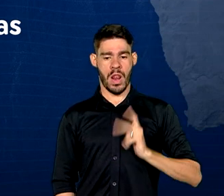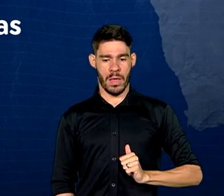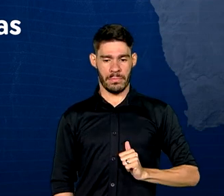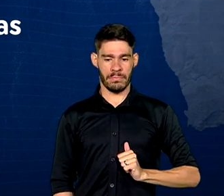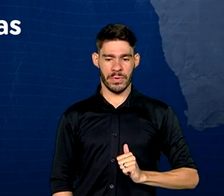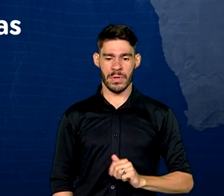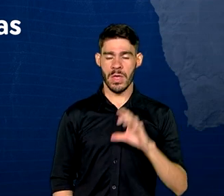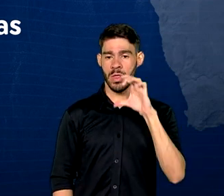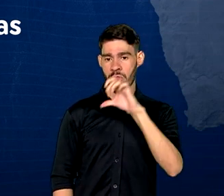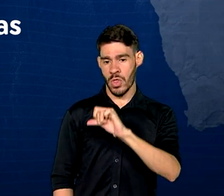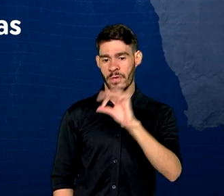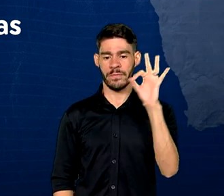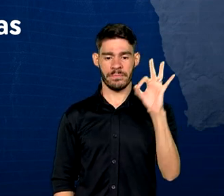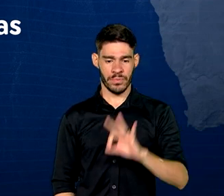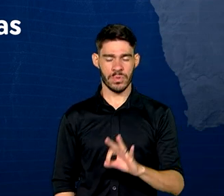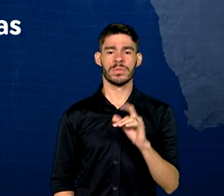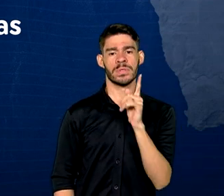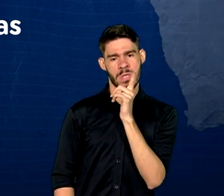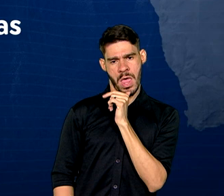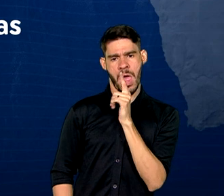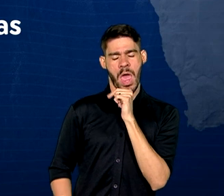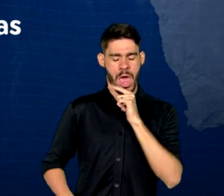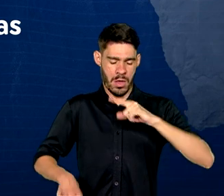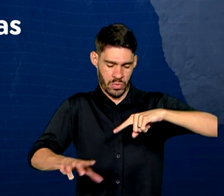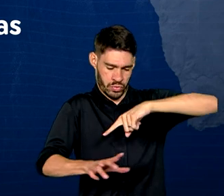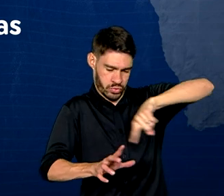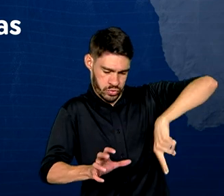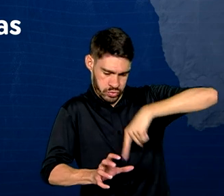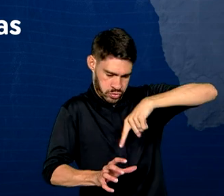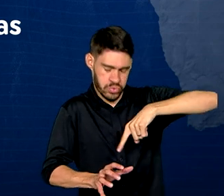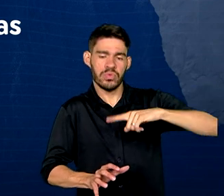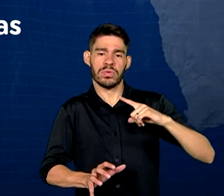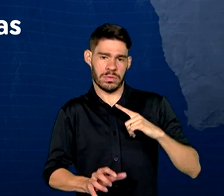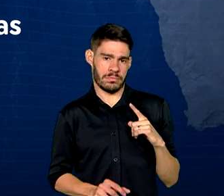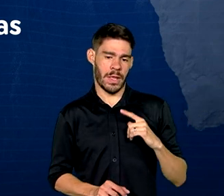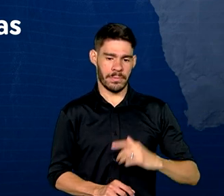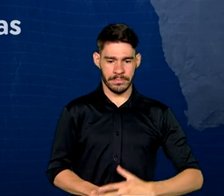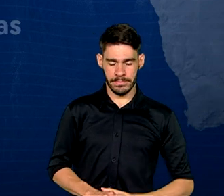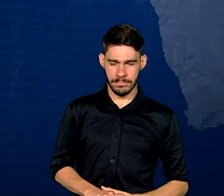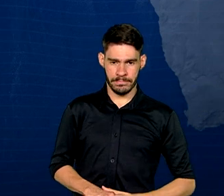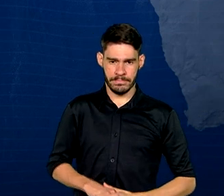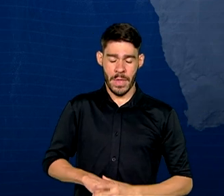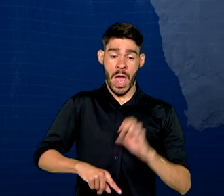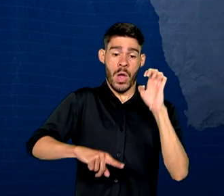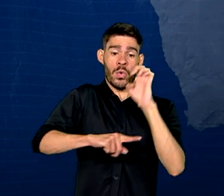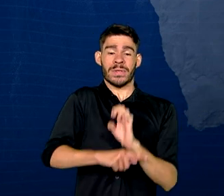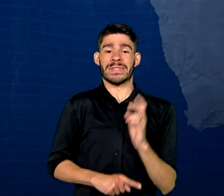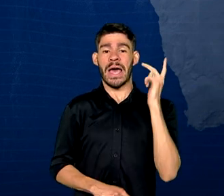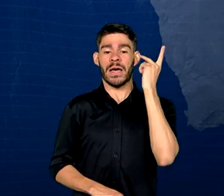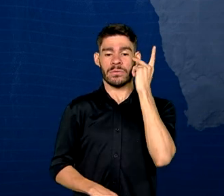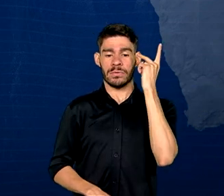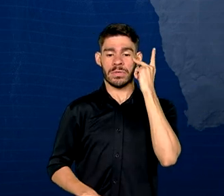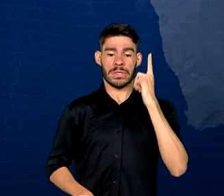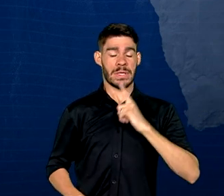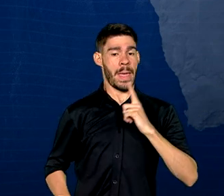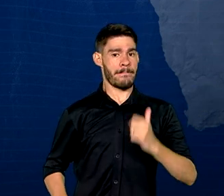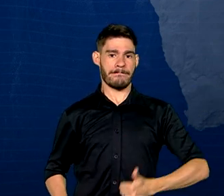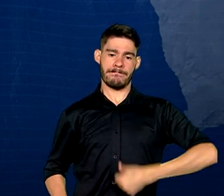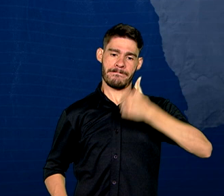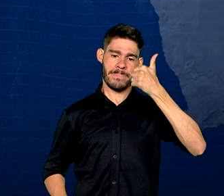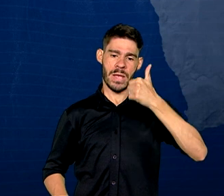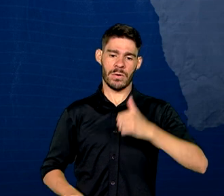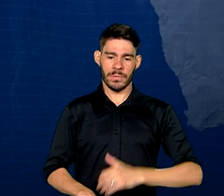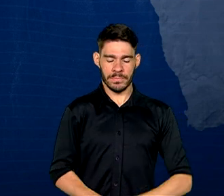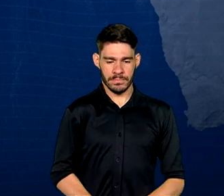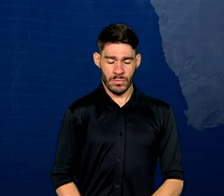9% têm acesso à água por poço profundo ou artesiano. O estado de São Paulo apresenta a melhor situação,